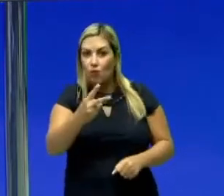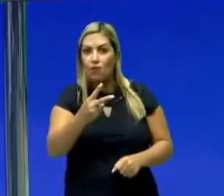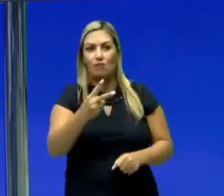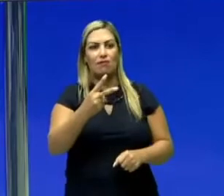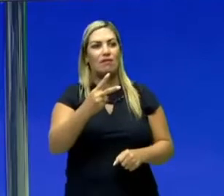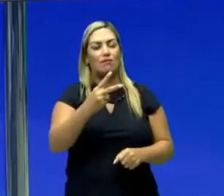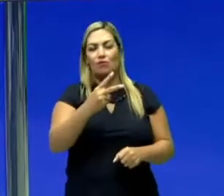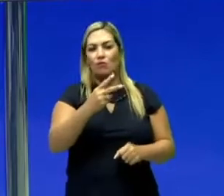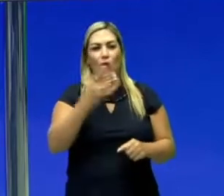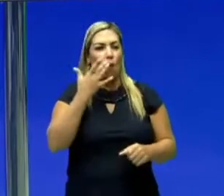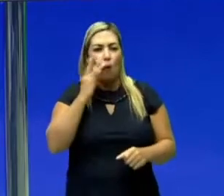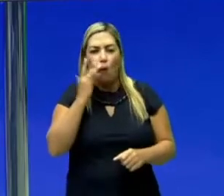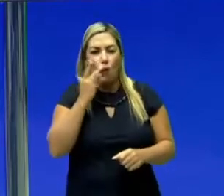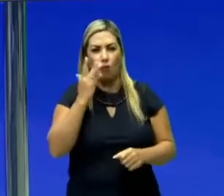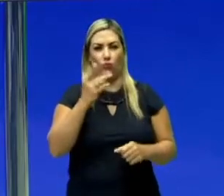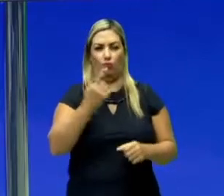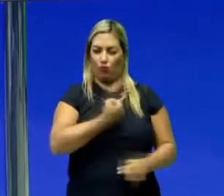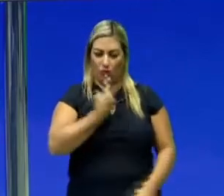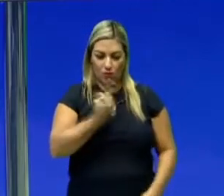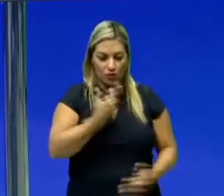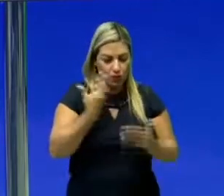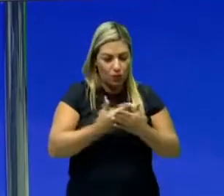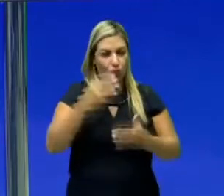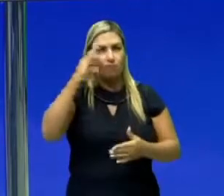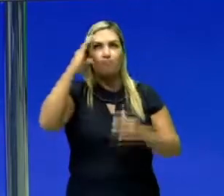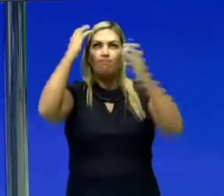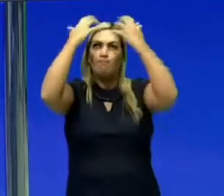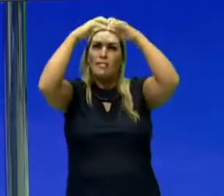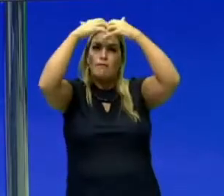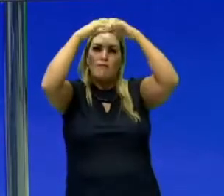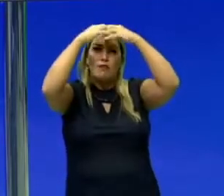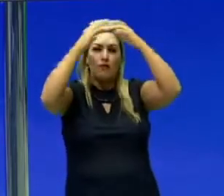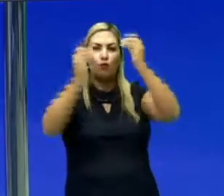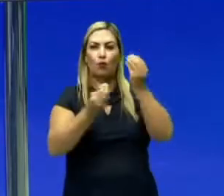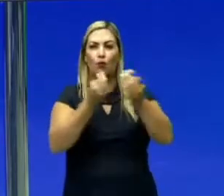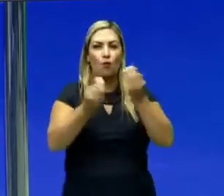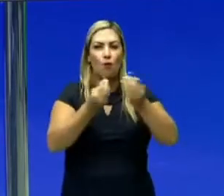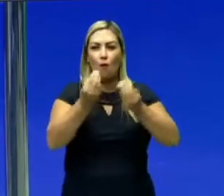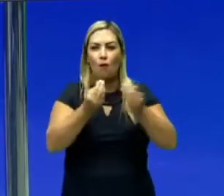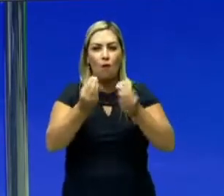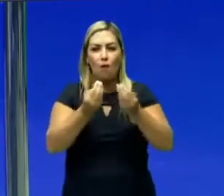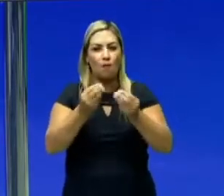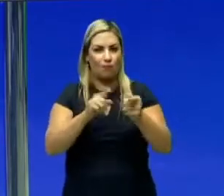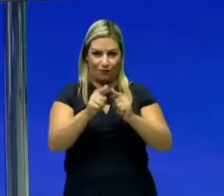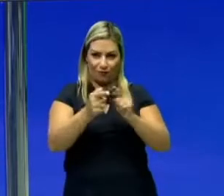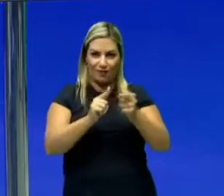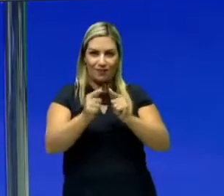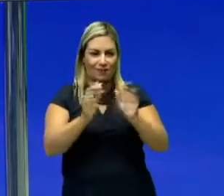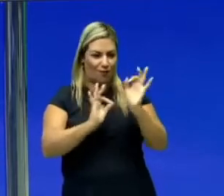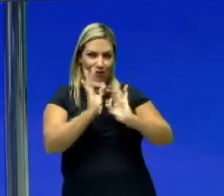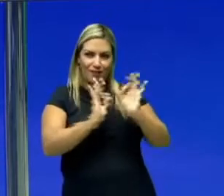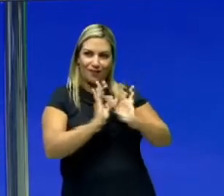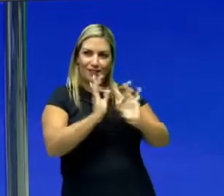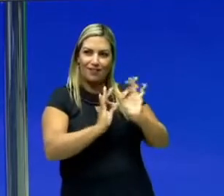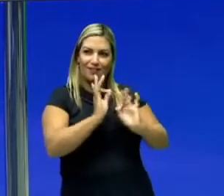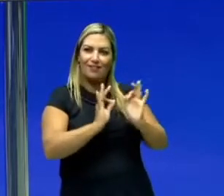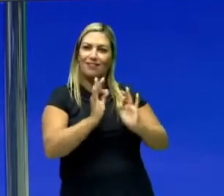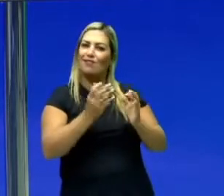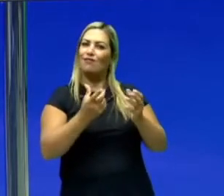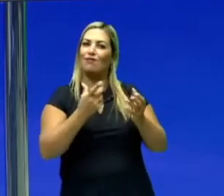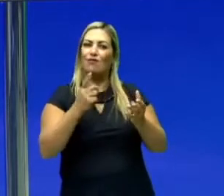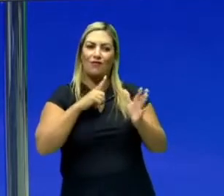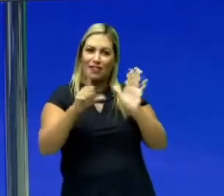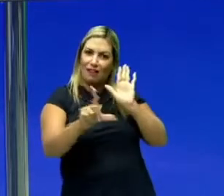isolados, estudando e pensando como seria a física, como seria a interpretação dessa física e daí veio